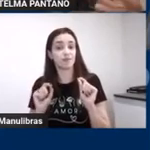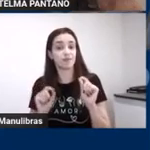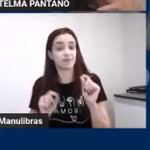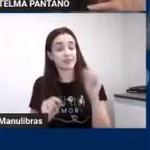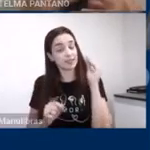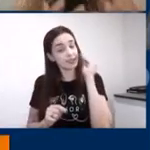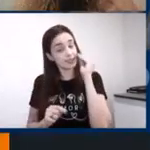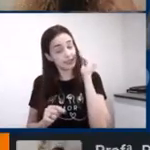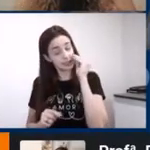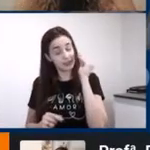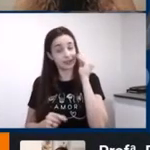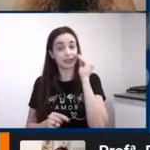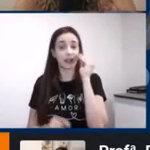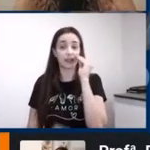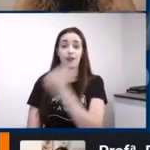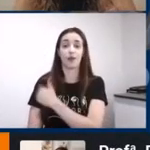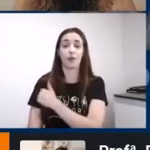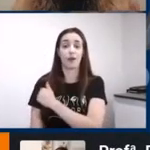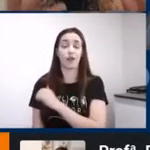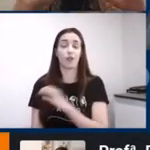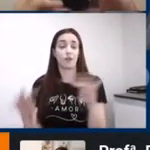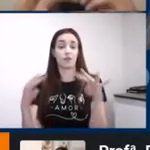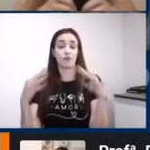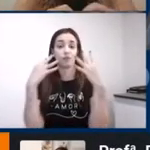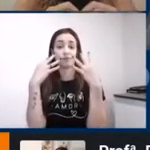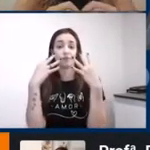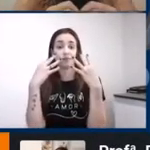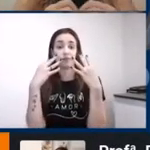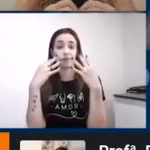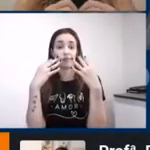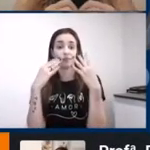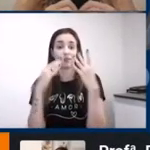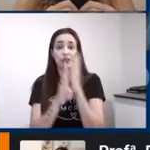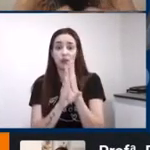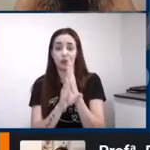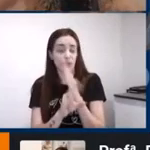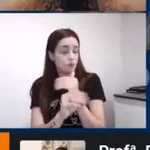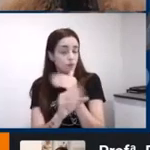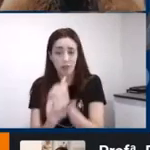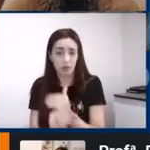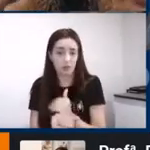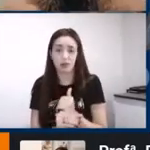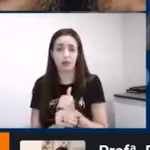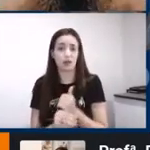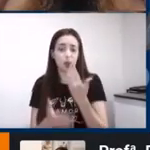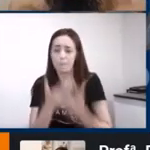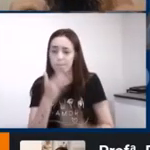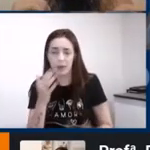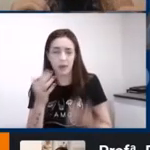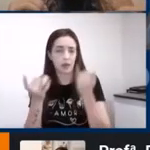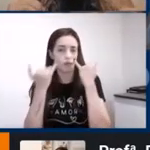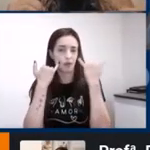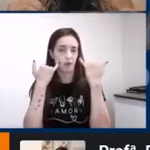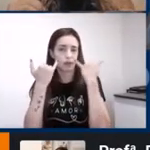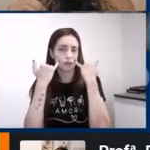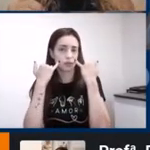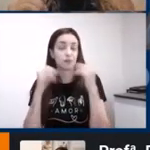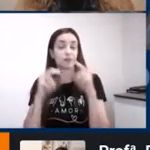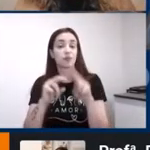Esse significado, esse fechamento, ele vai vir diretamente associado com as redes neuronais de base